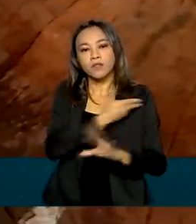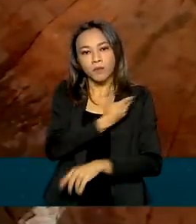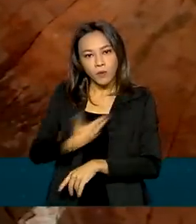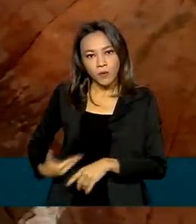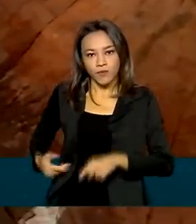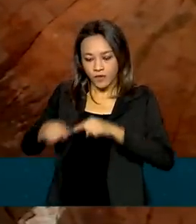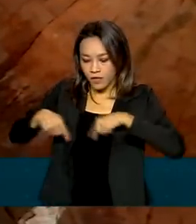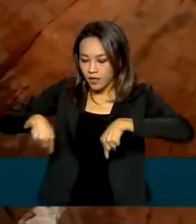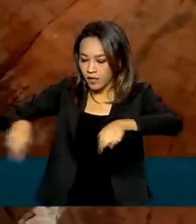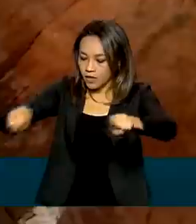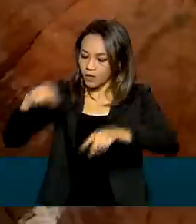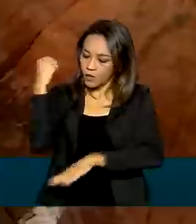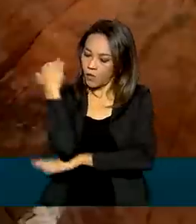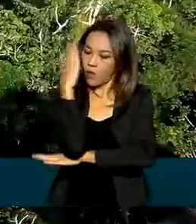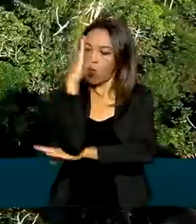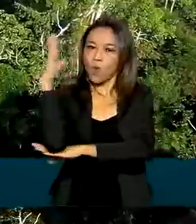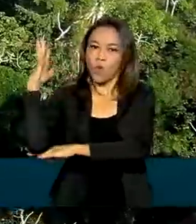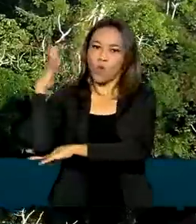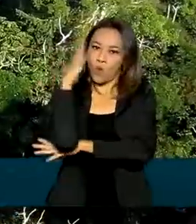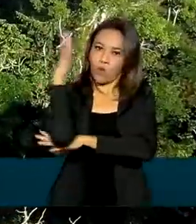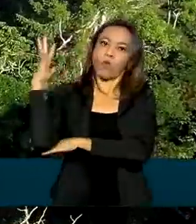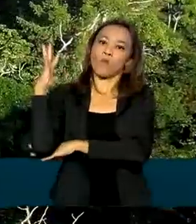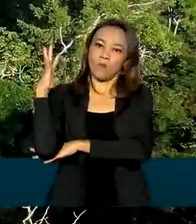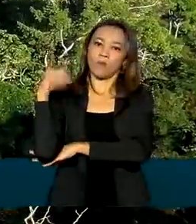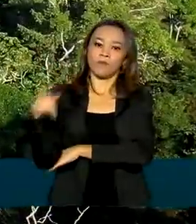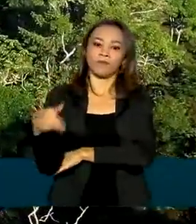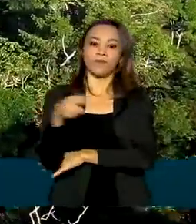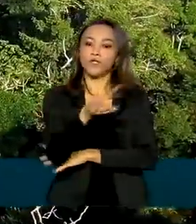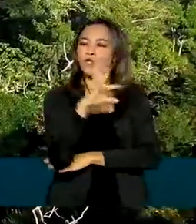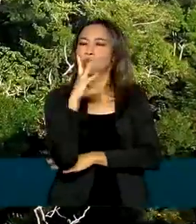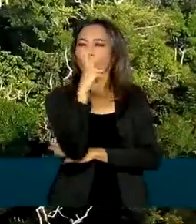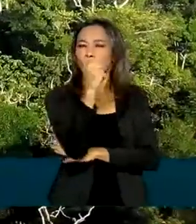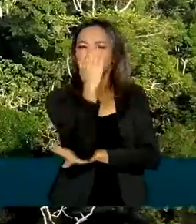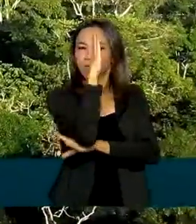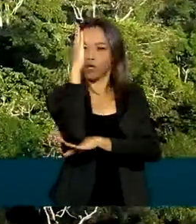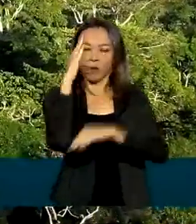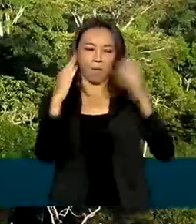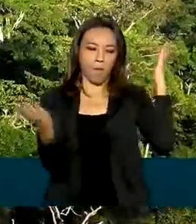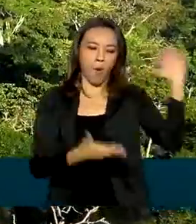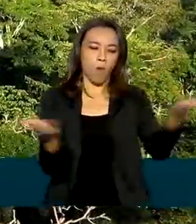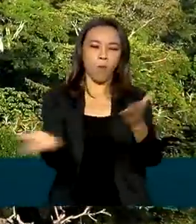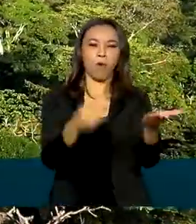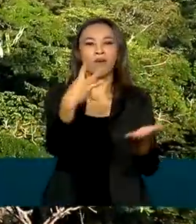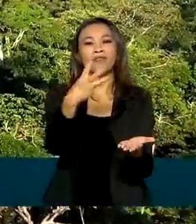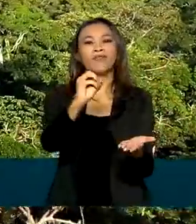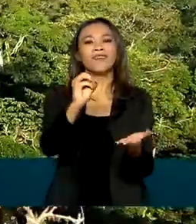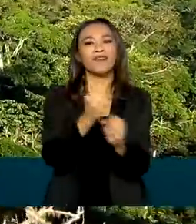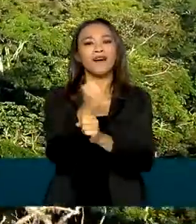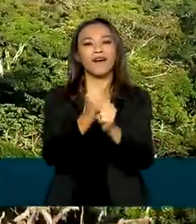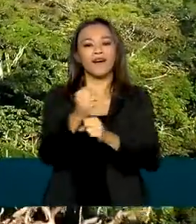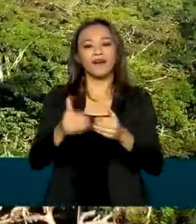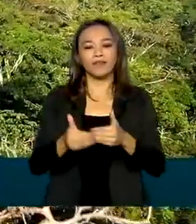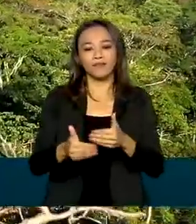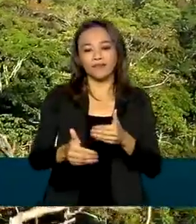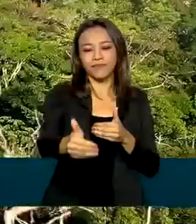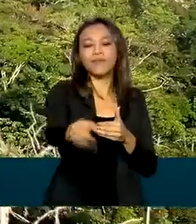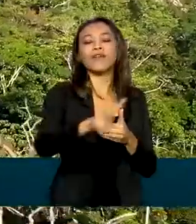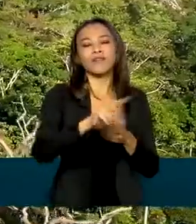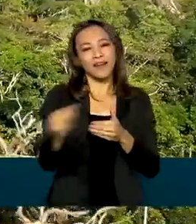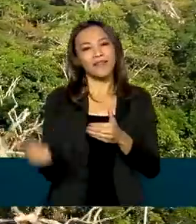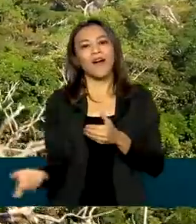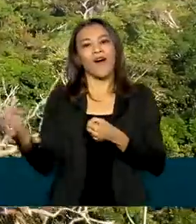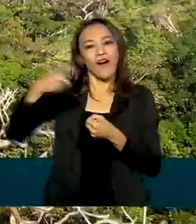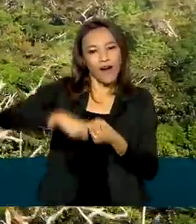certo? Concedidas de forma legal. Todas as árvores derrubadas daqui a 30 anos já estarão naturalmente